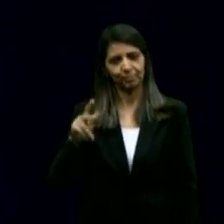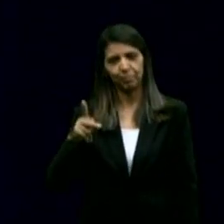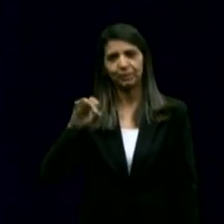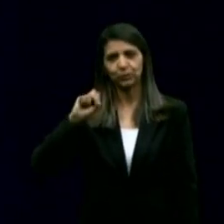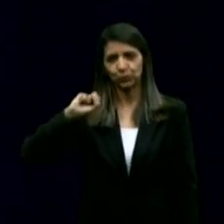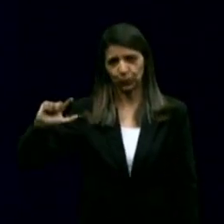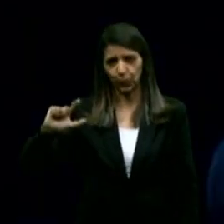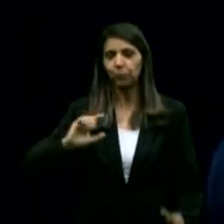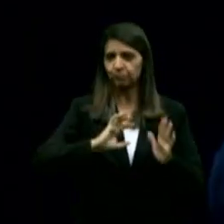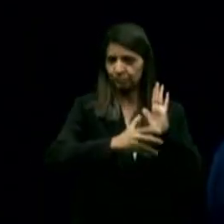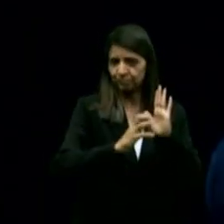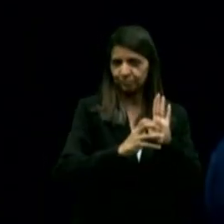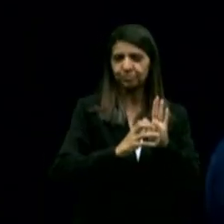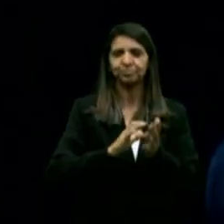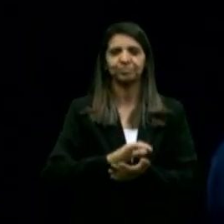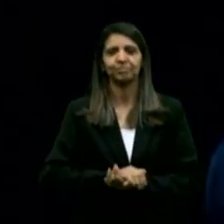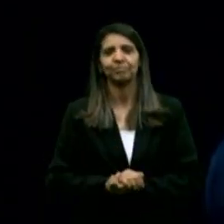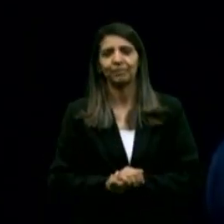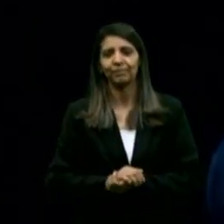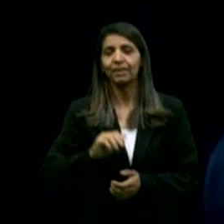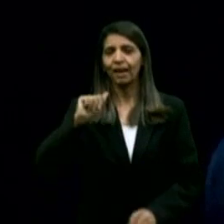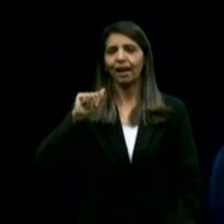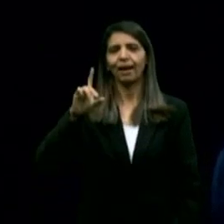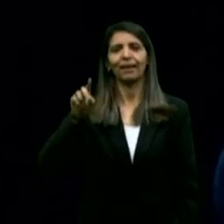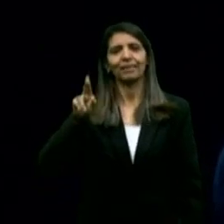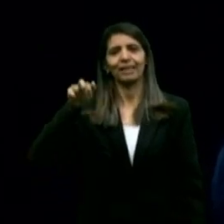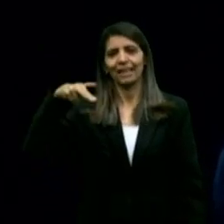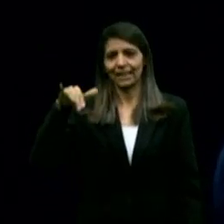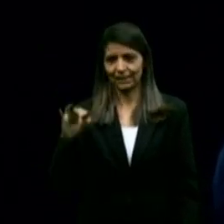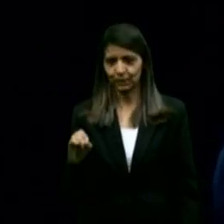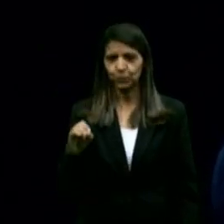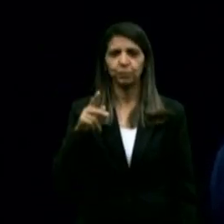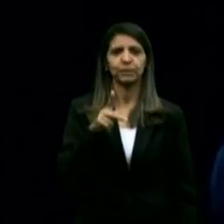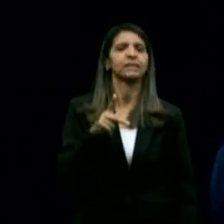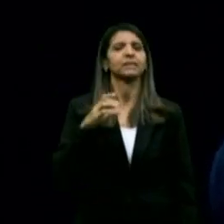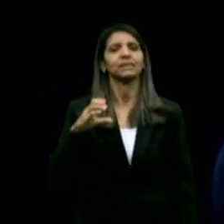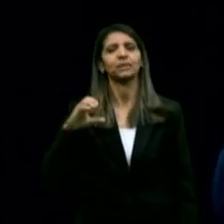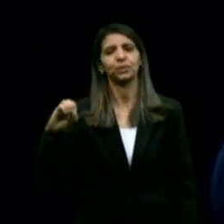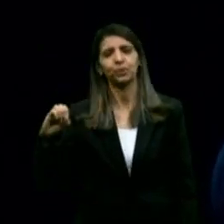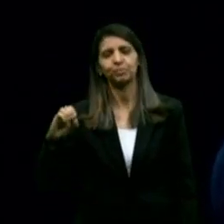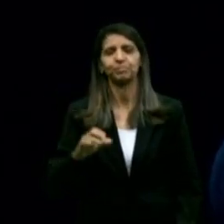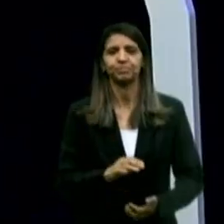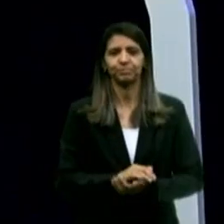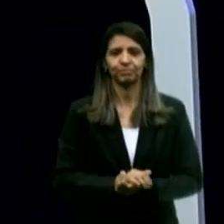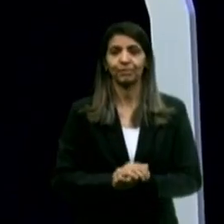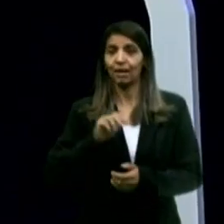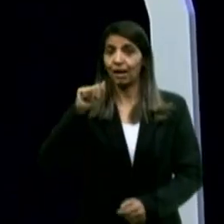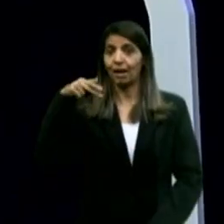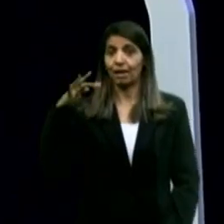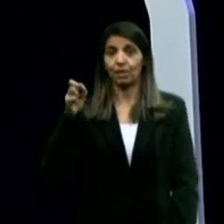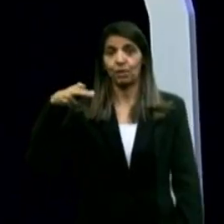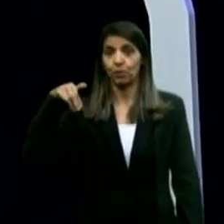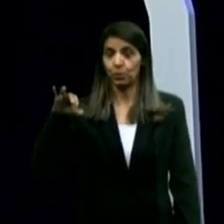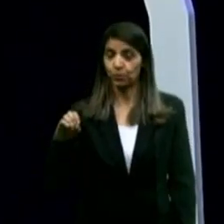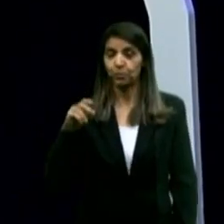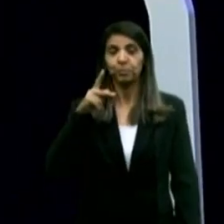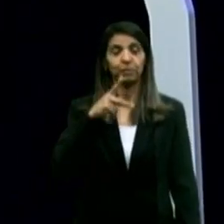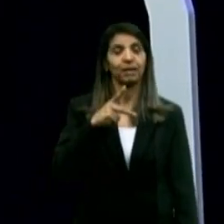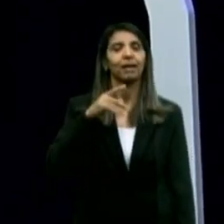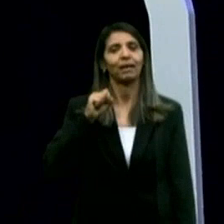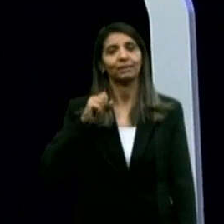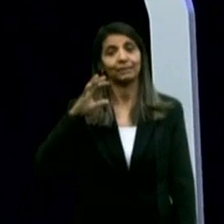Adriano Trajano, PCO. Antônio Nascimento, PSTU.